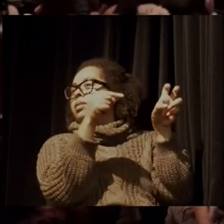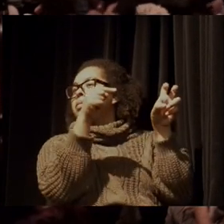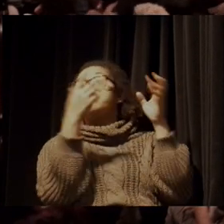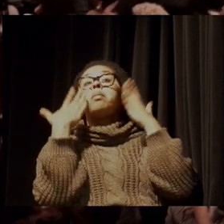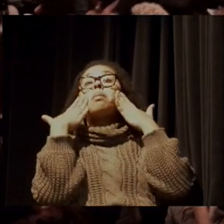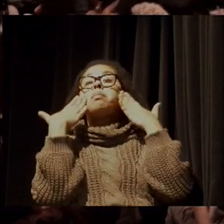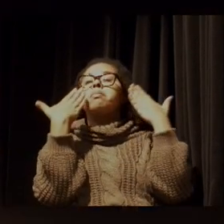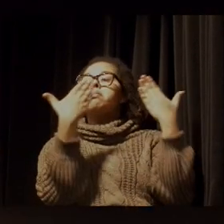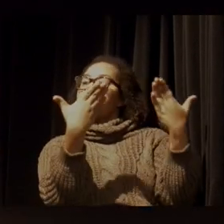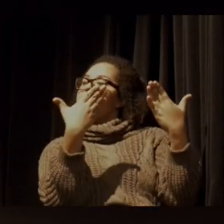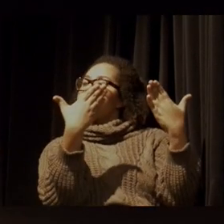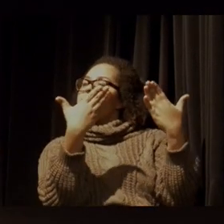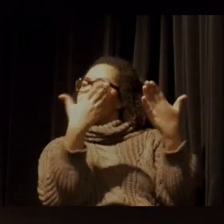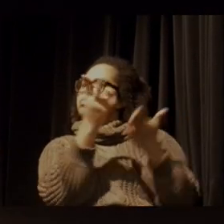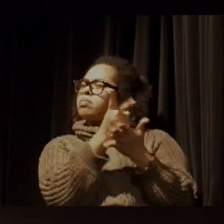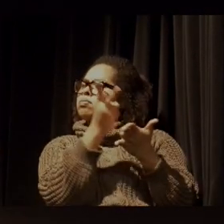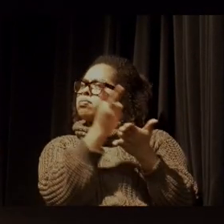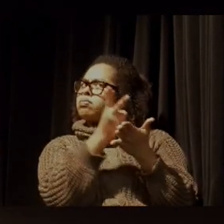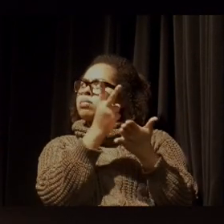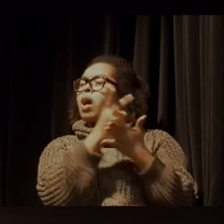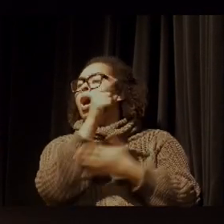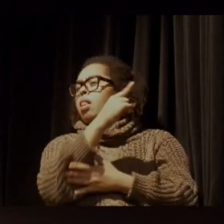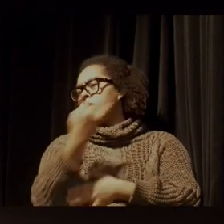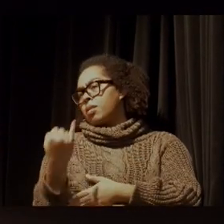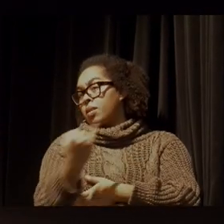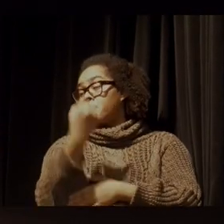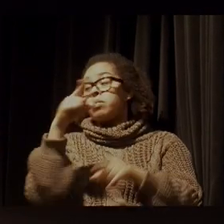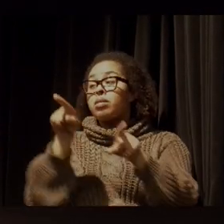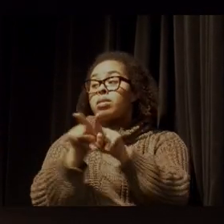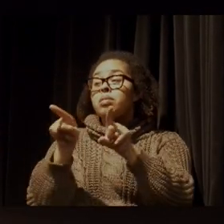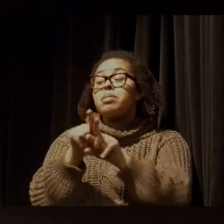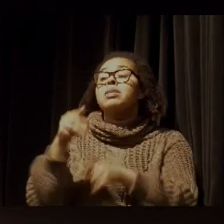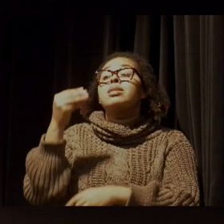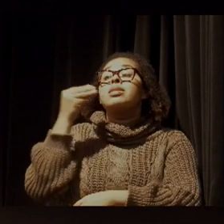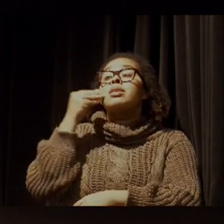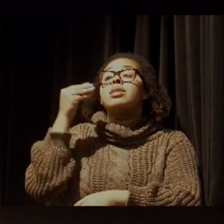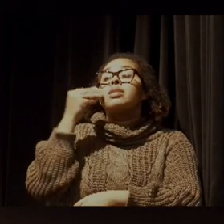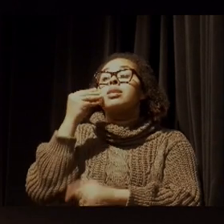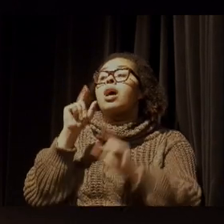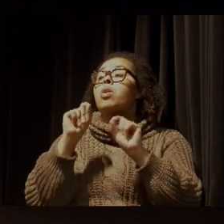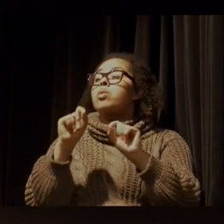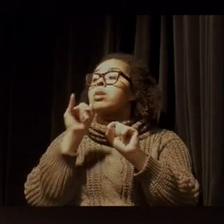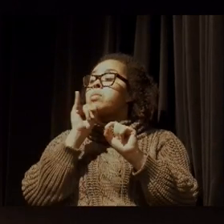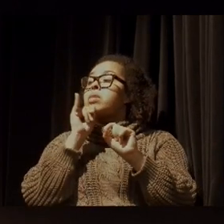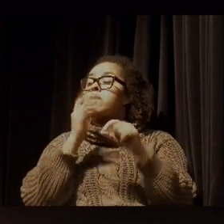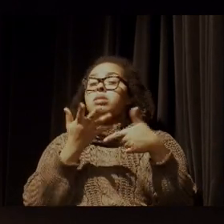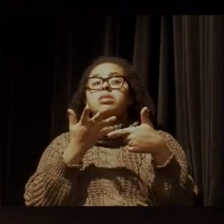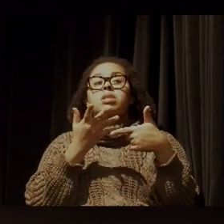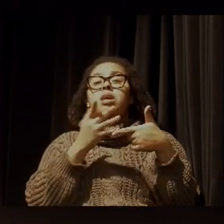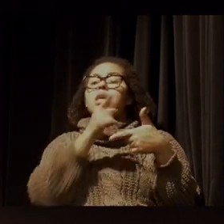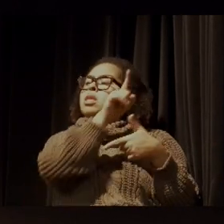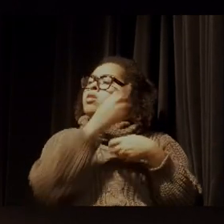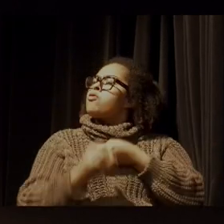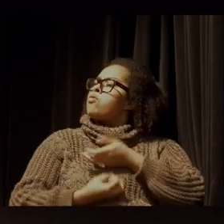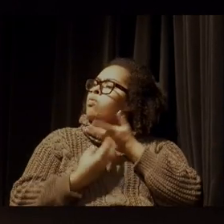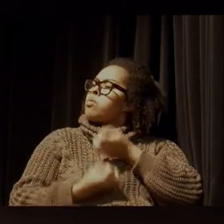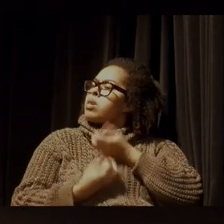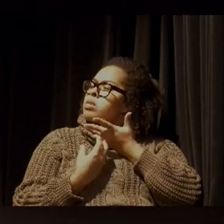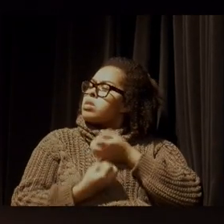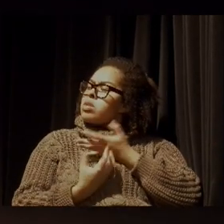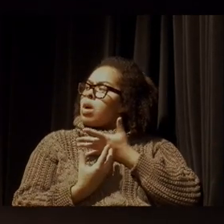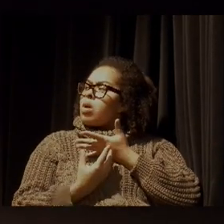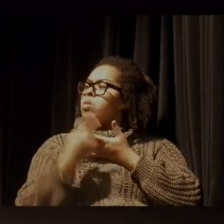tela. Acho que isso é uma coisa superimportante. E tentar, cada vez mais, disputar essa informação. A gente